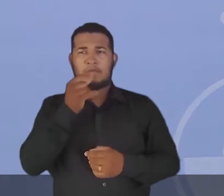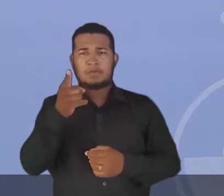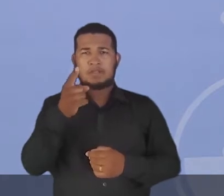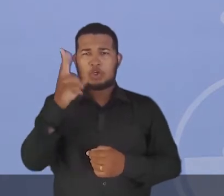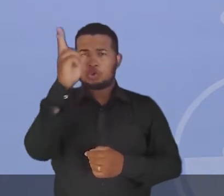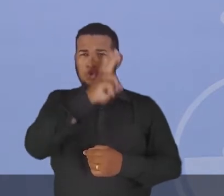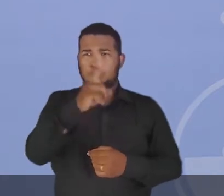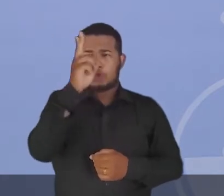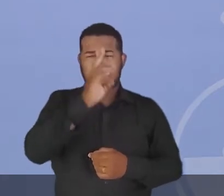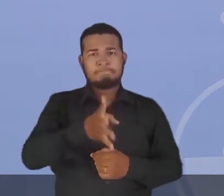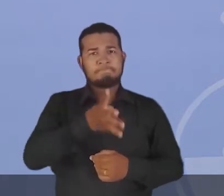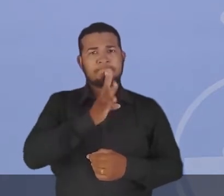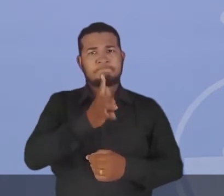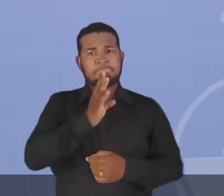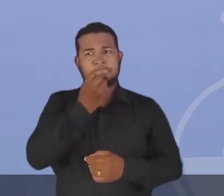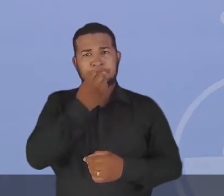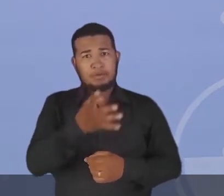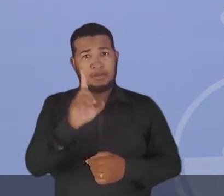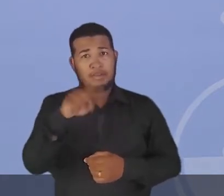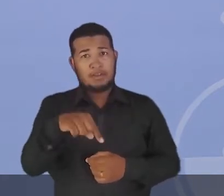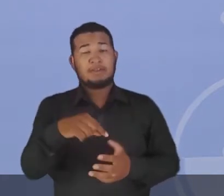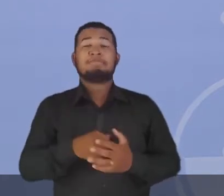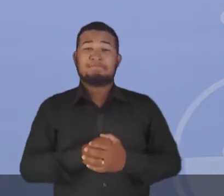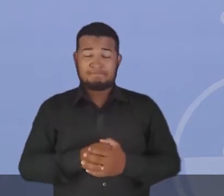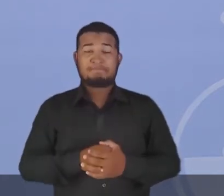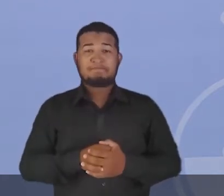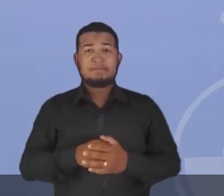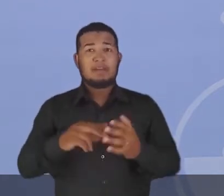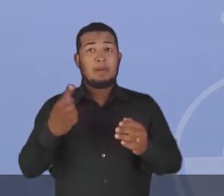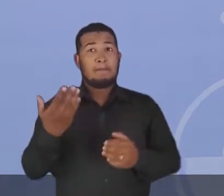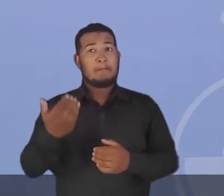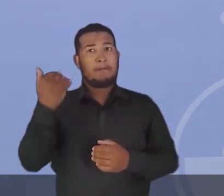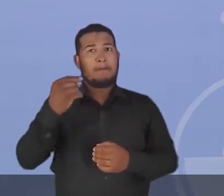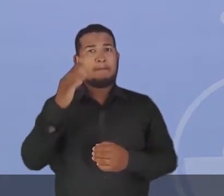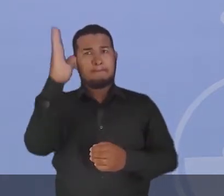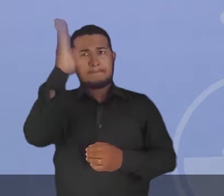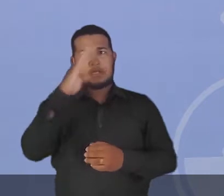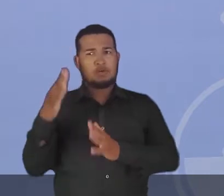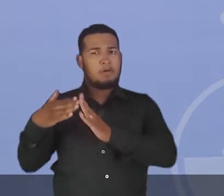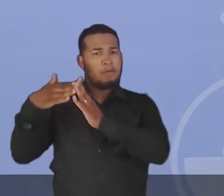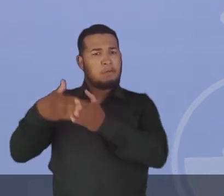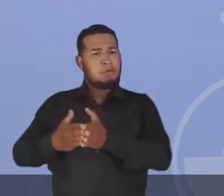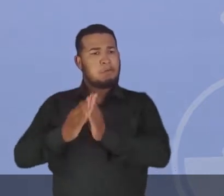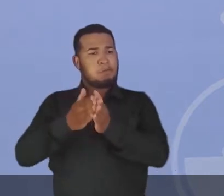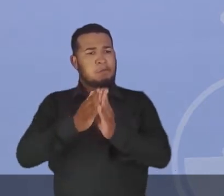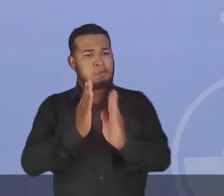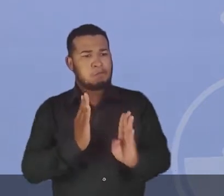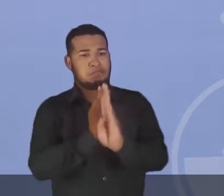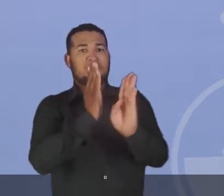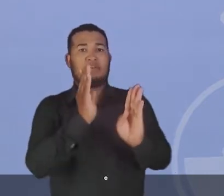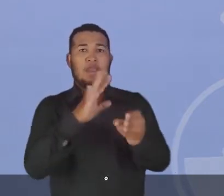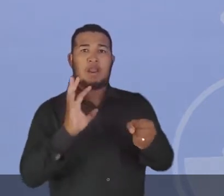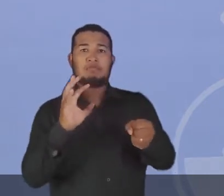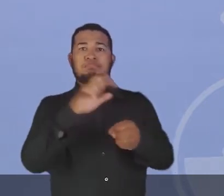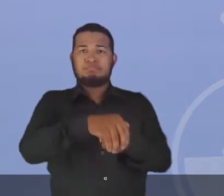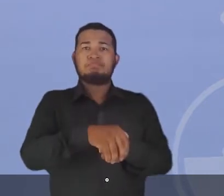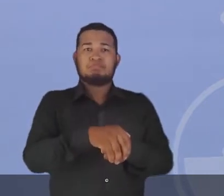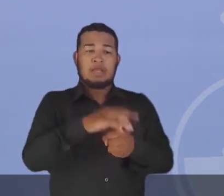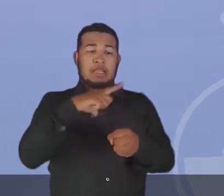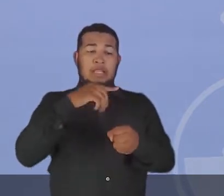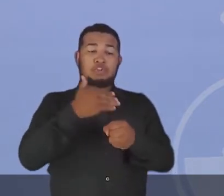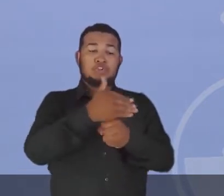Se você é bom em história, você vai lembrar desse fato. O Brasil, quando foi descoberto, ele era uma colônia de exploração e foi